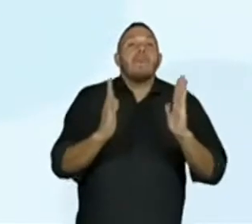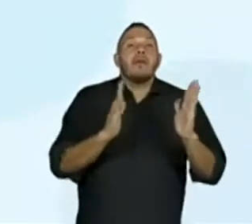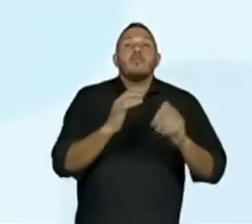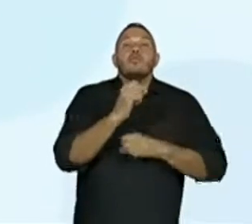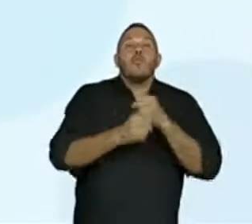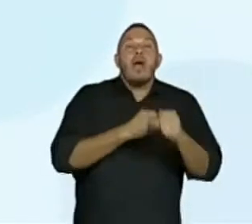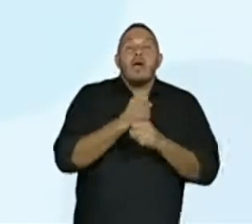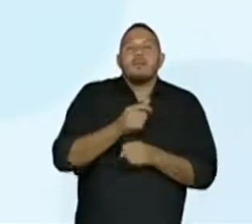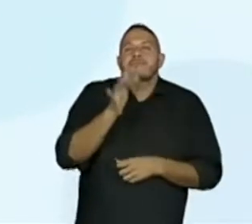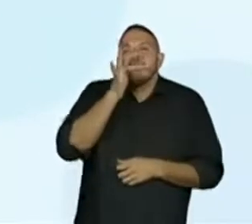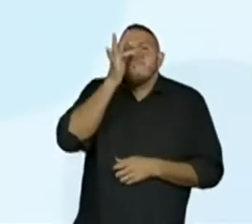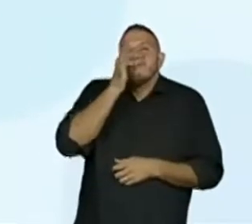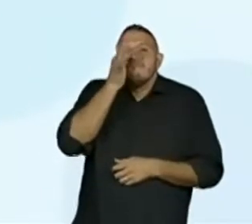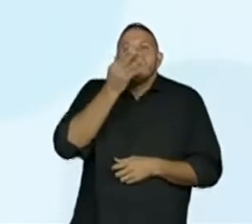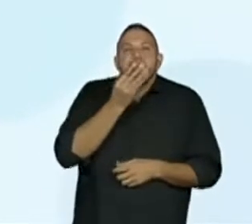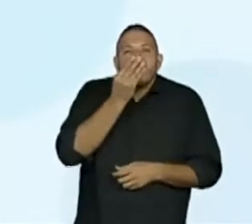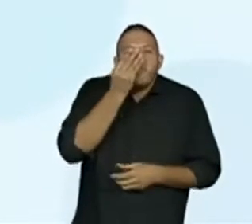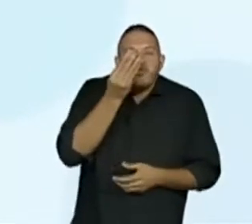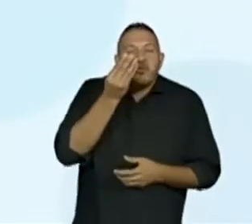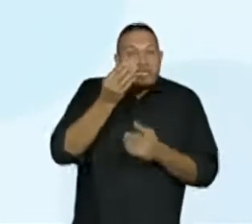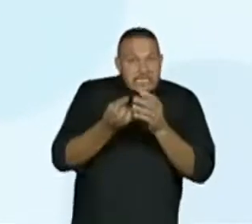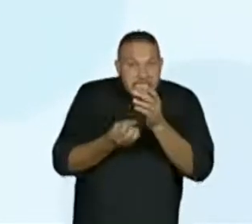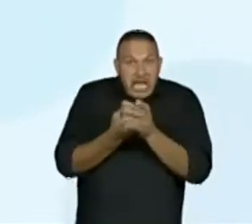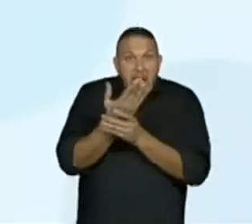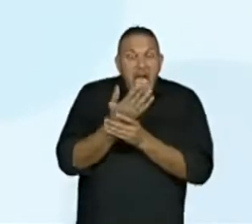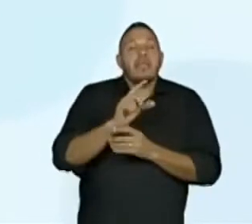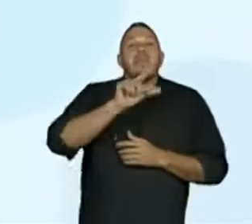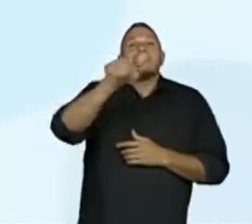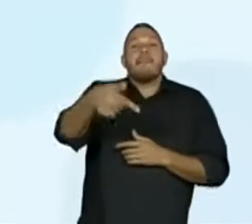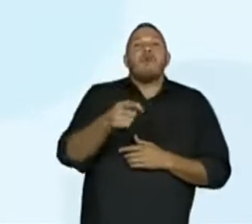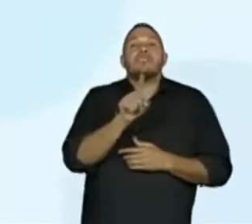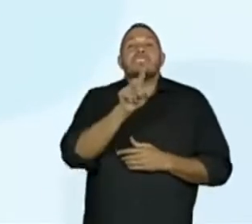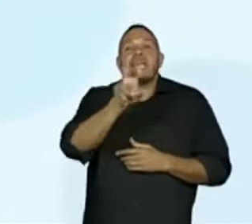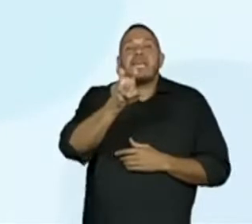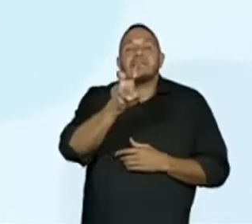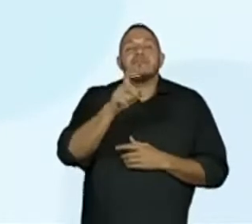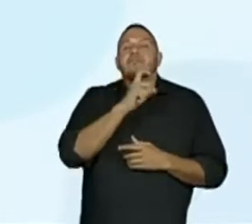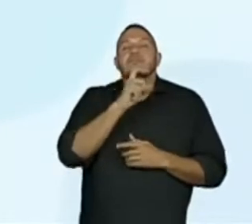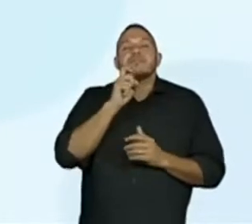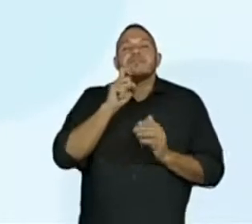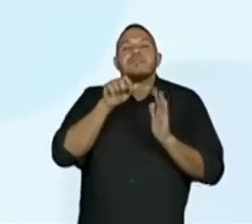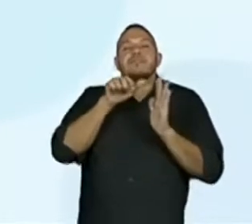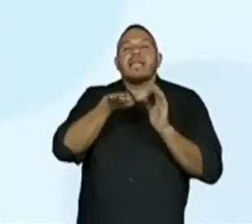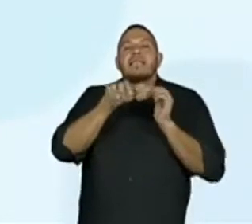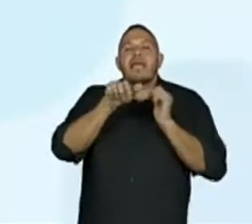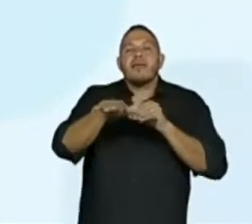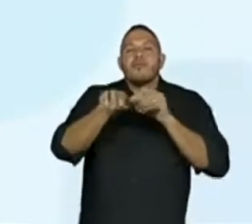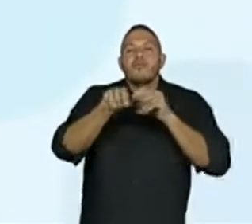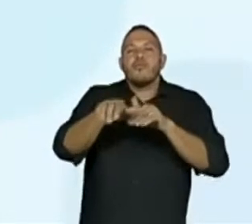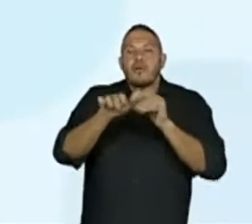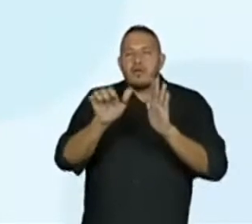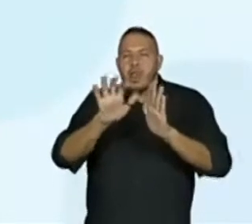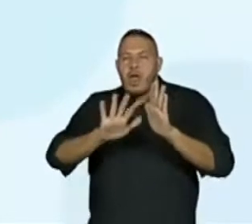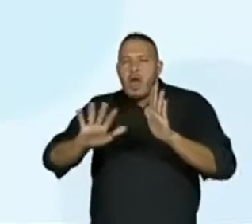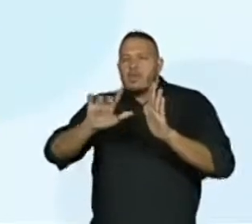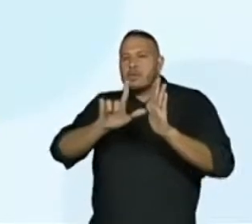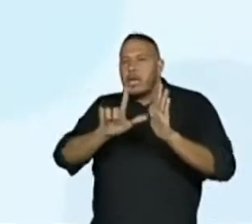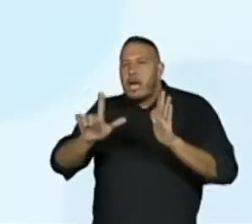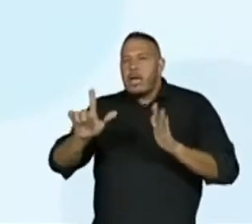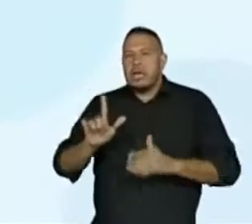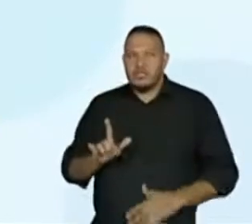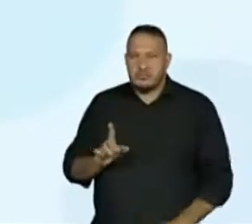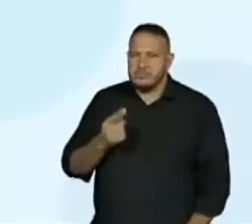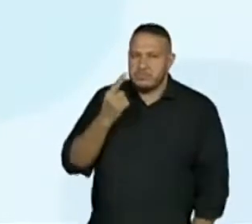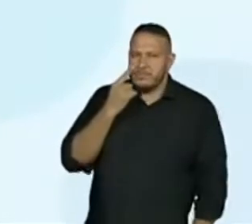primavera surge na segunda quinzena de setembro no lado leste vamos destacar aqui